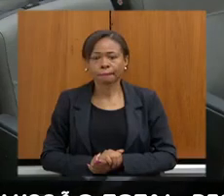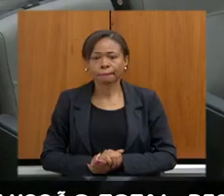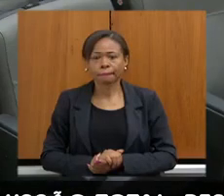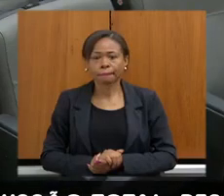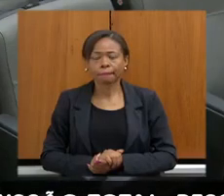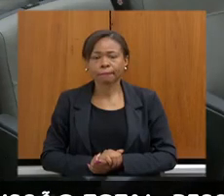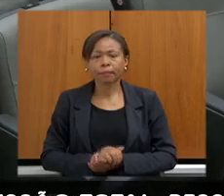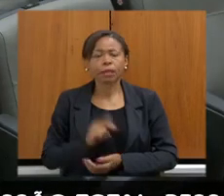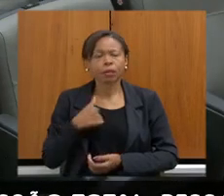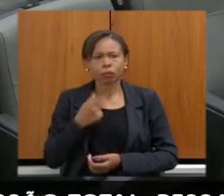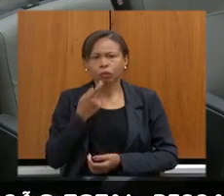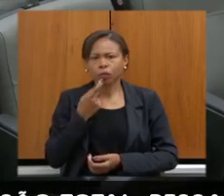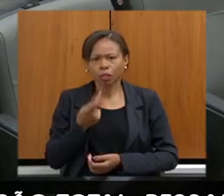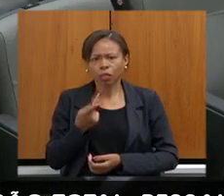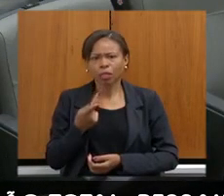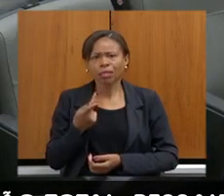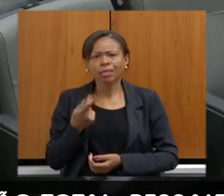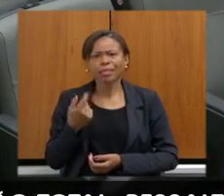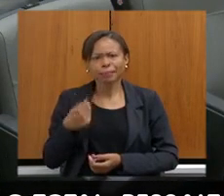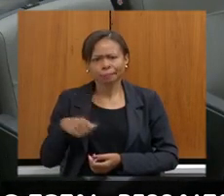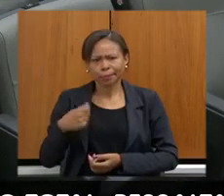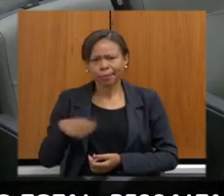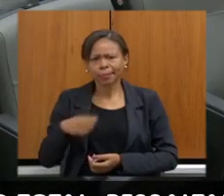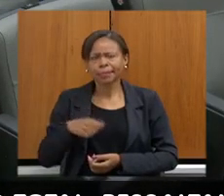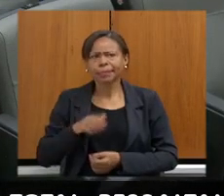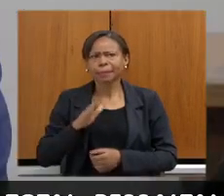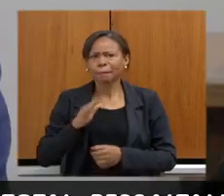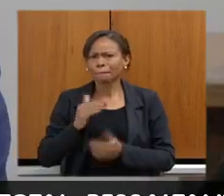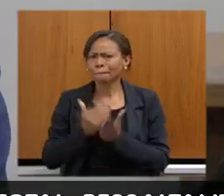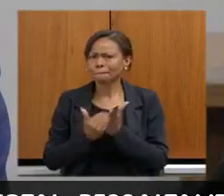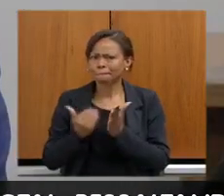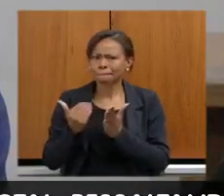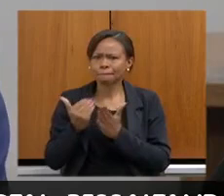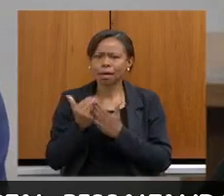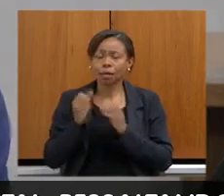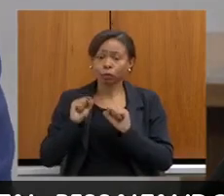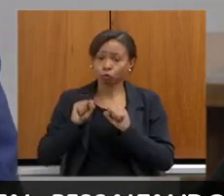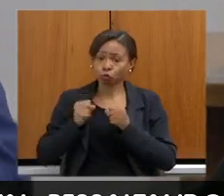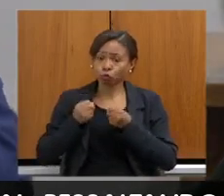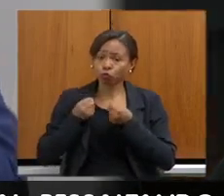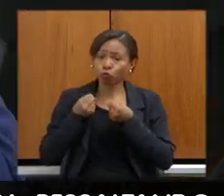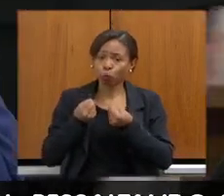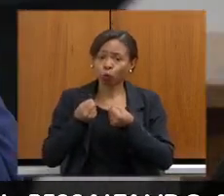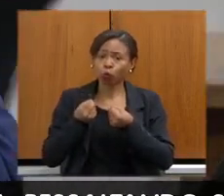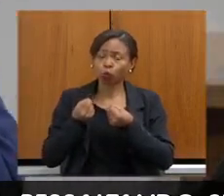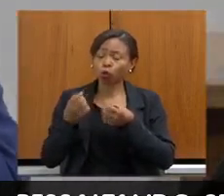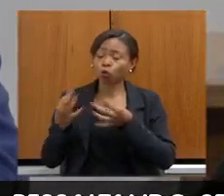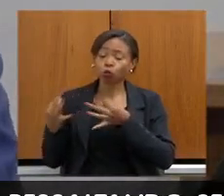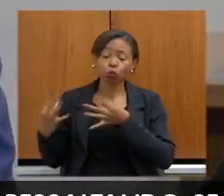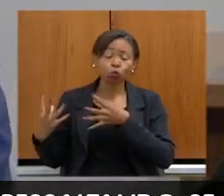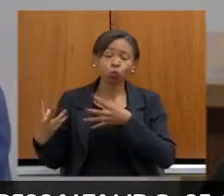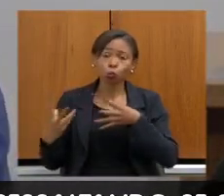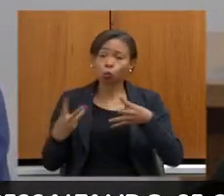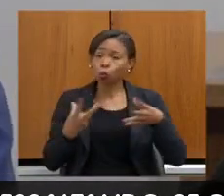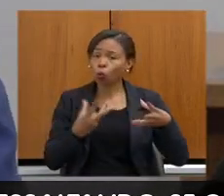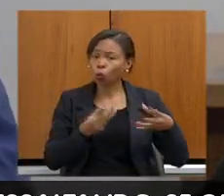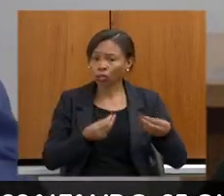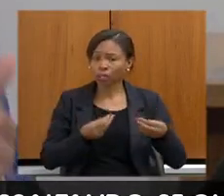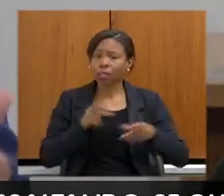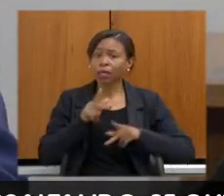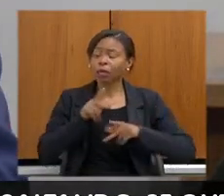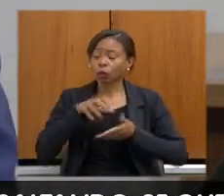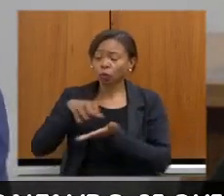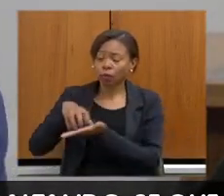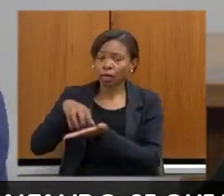um maior esforço e uma maior sinergia entre todos os envolvidos, todos os